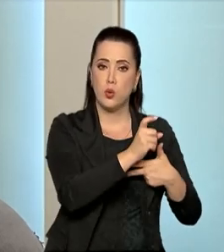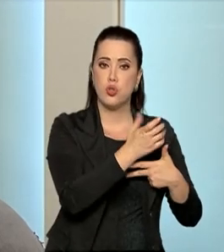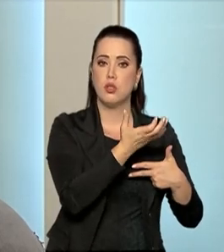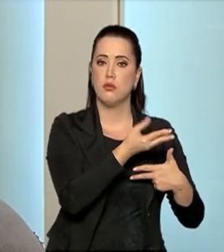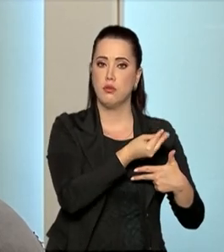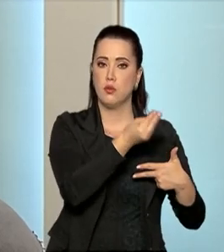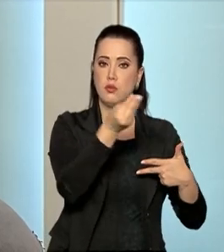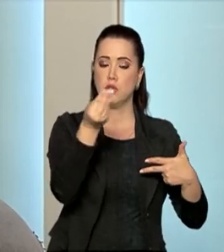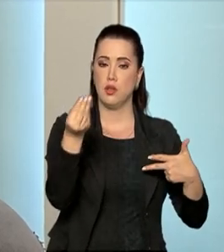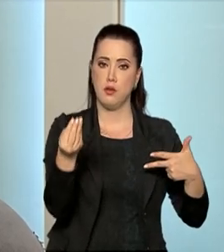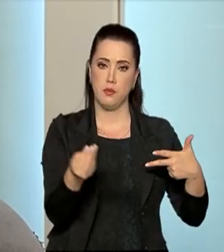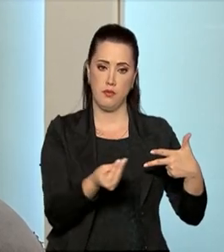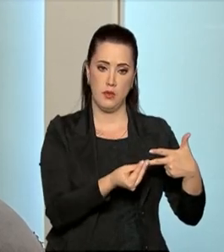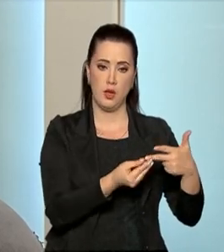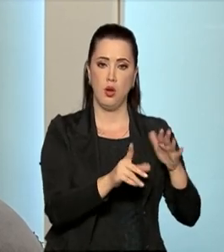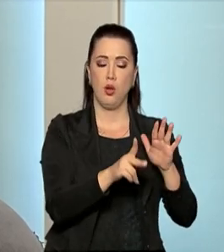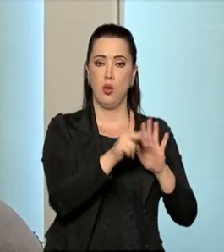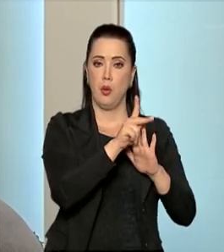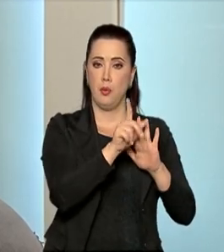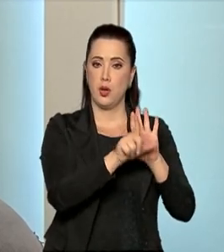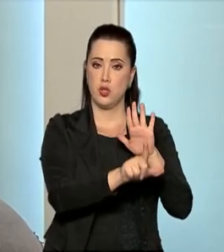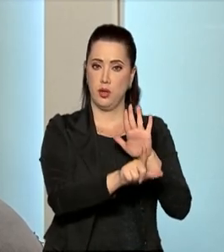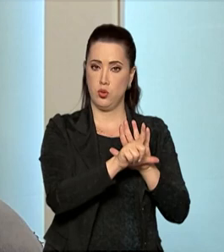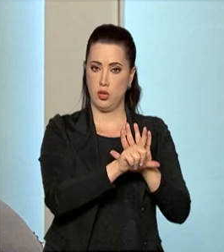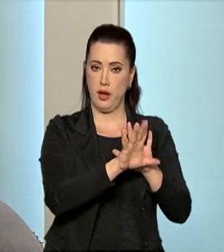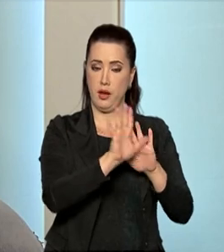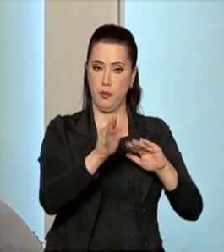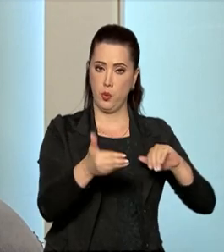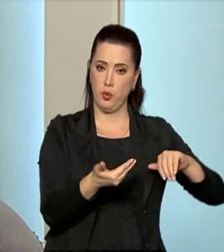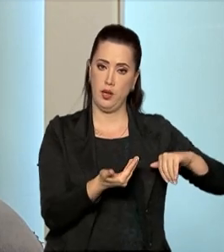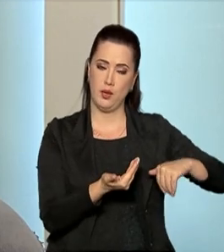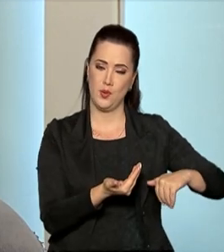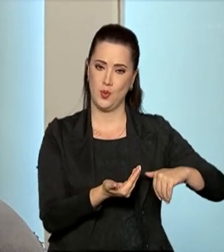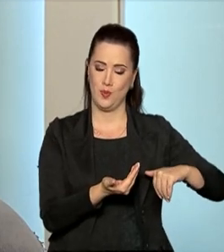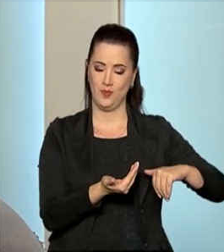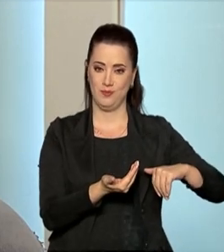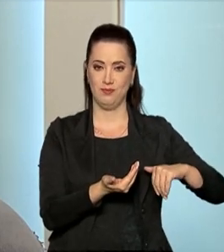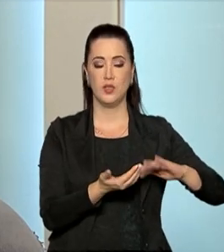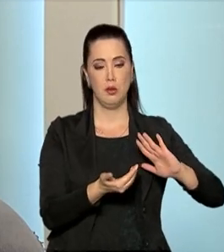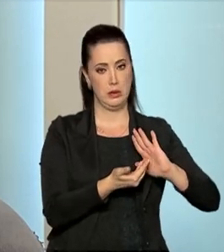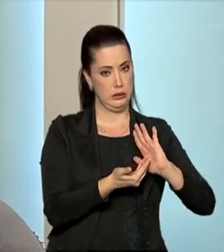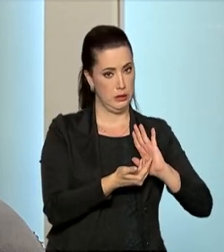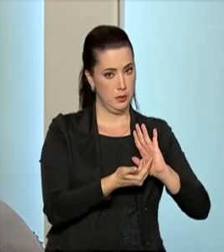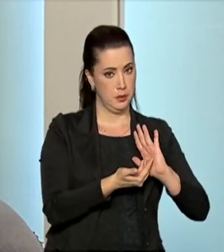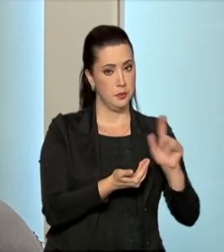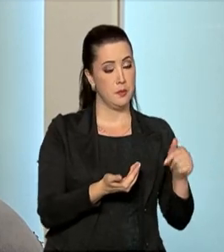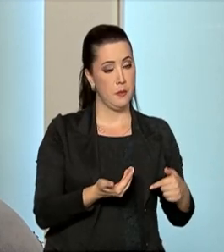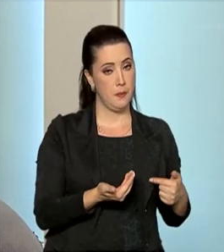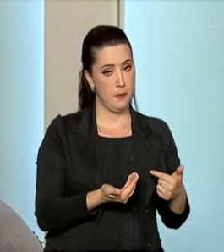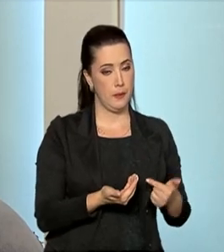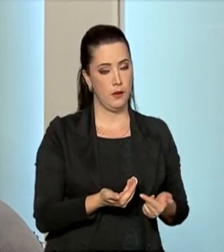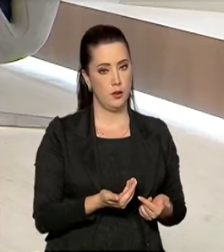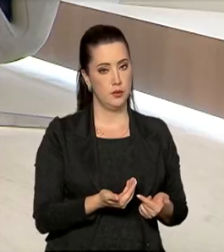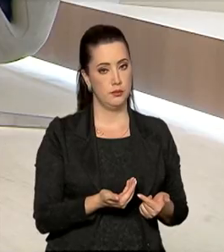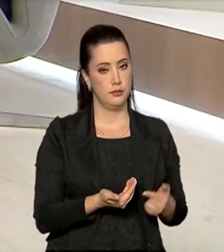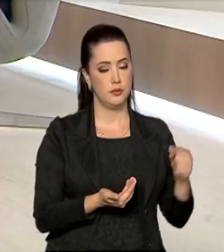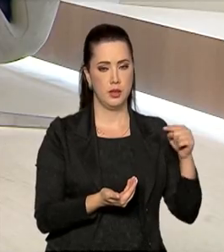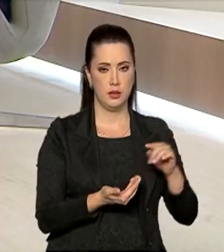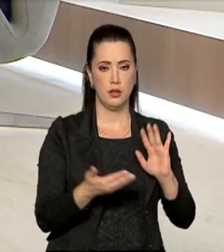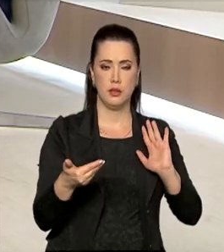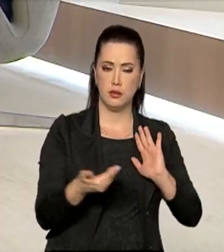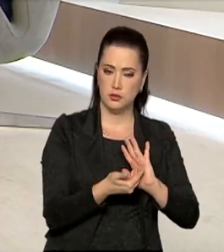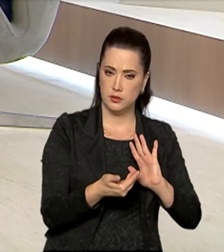encaminhou o projeto de lei 191 para a Câmara dos Deputados, que é a casa